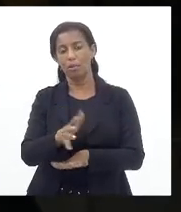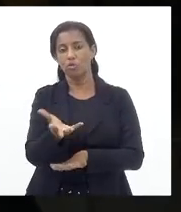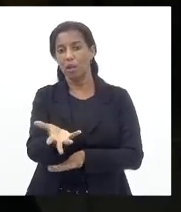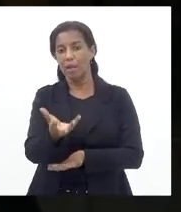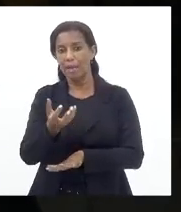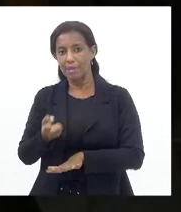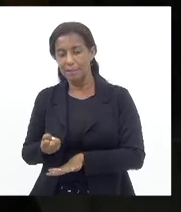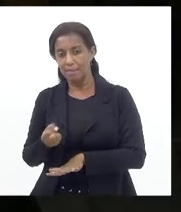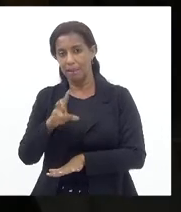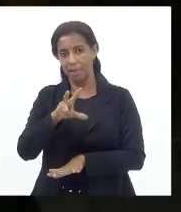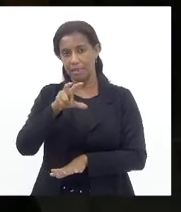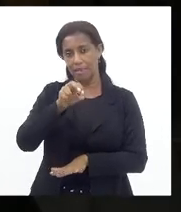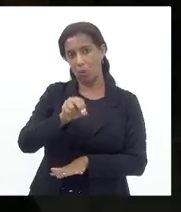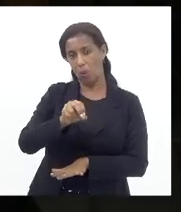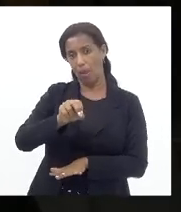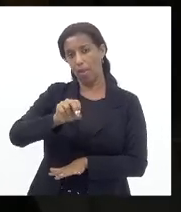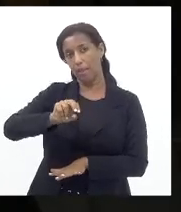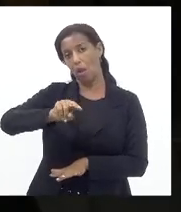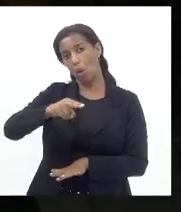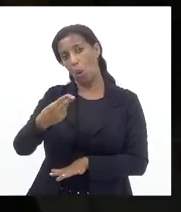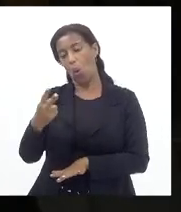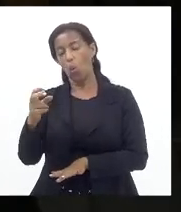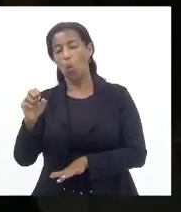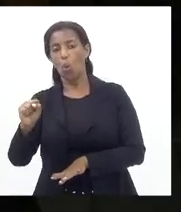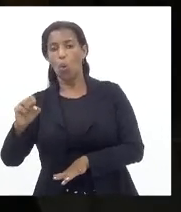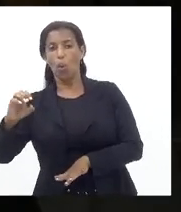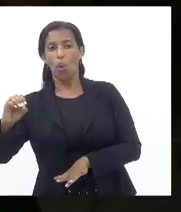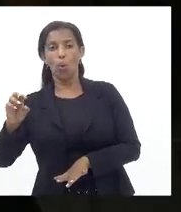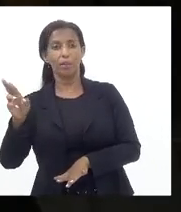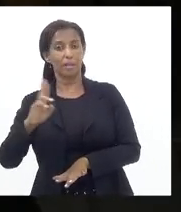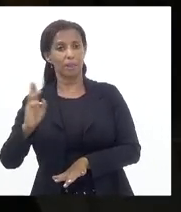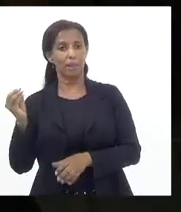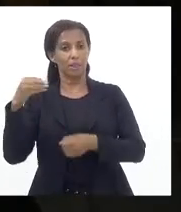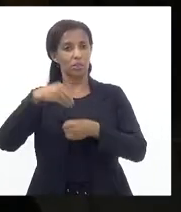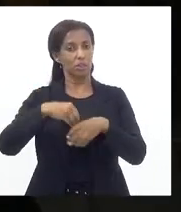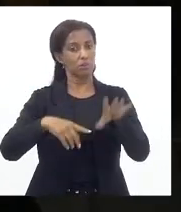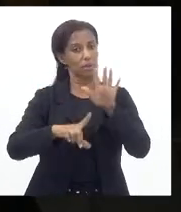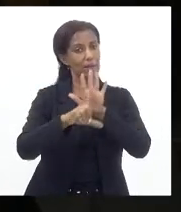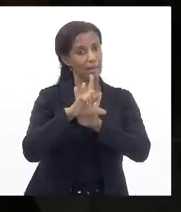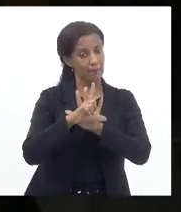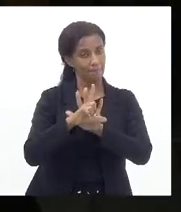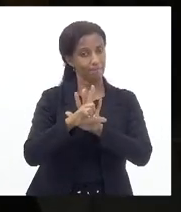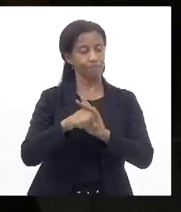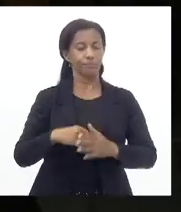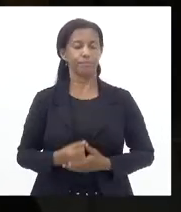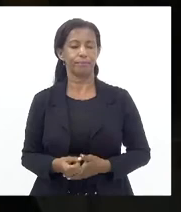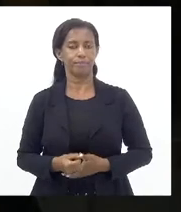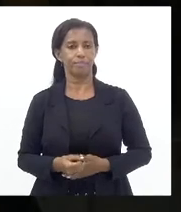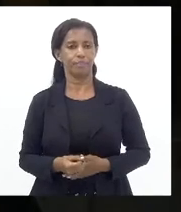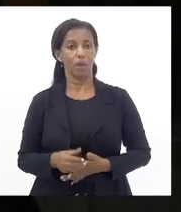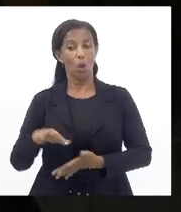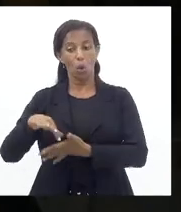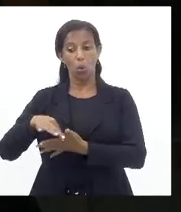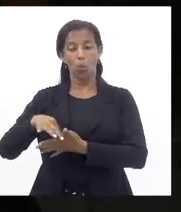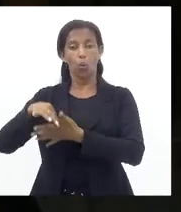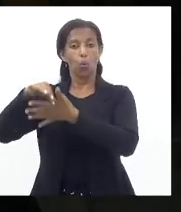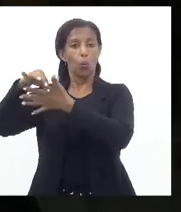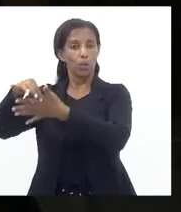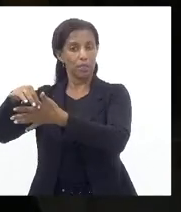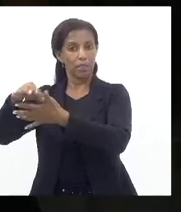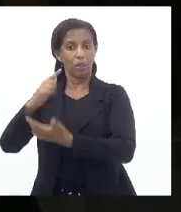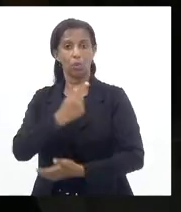80 reais Que foi o que foi Colocado na lei O chefe do executivo Isto é O